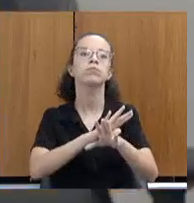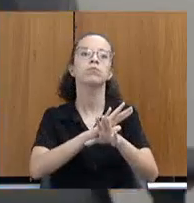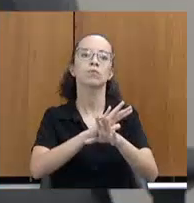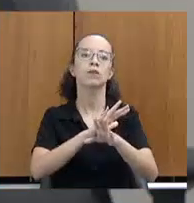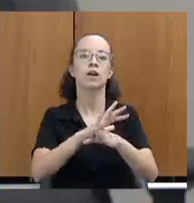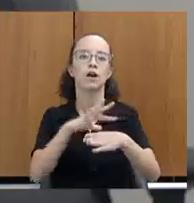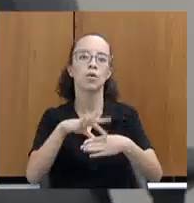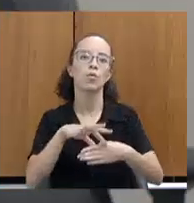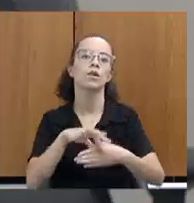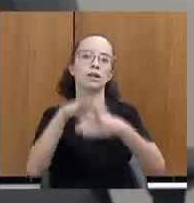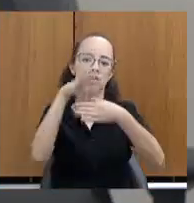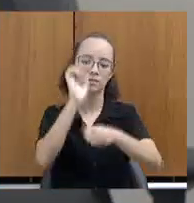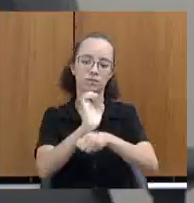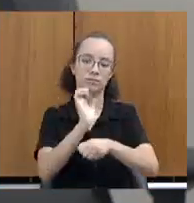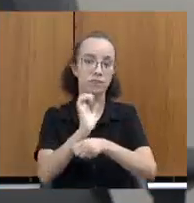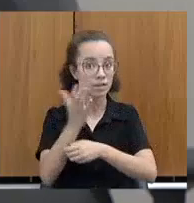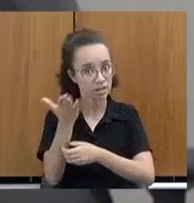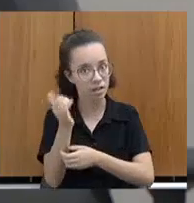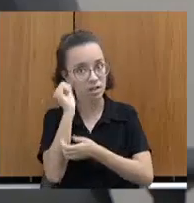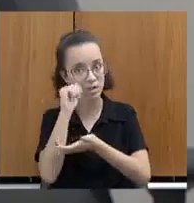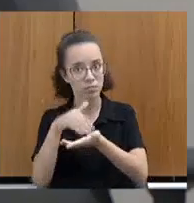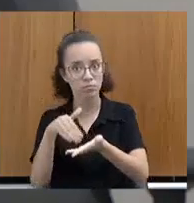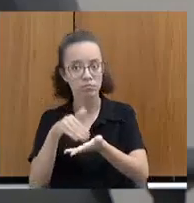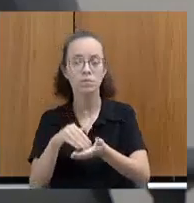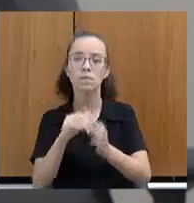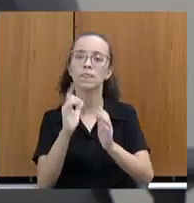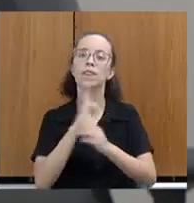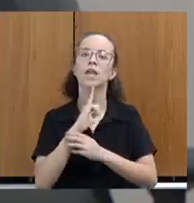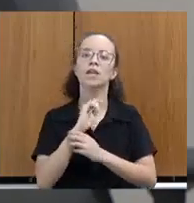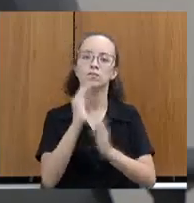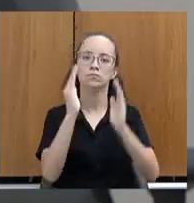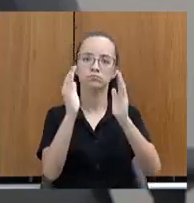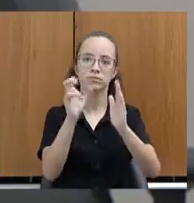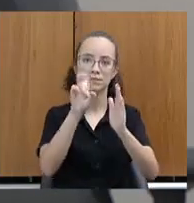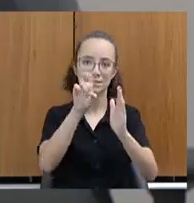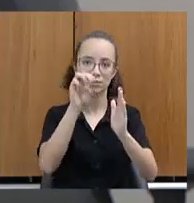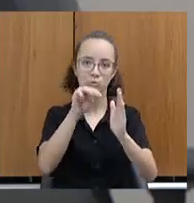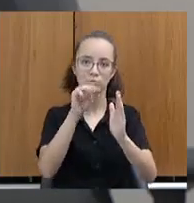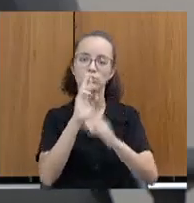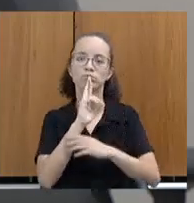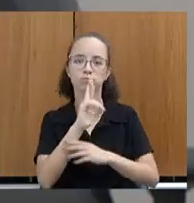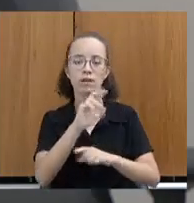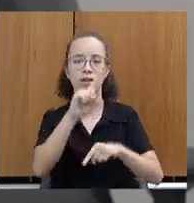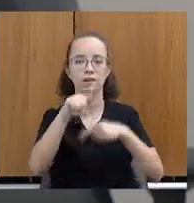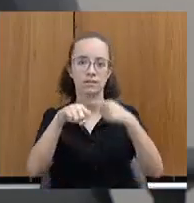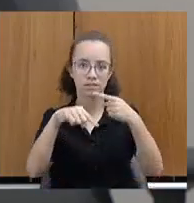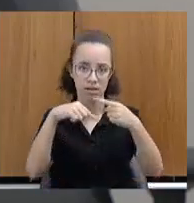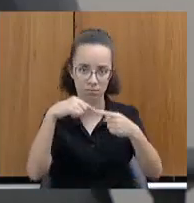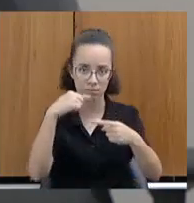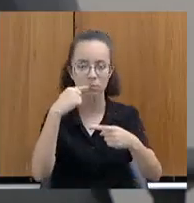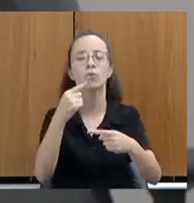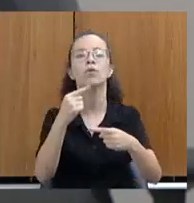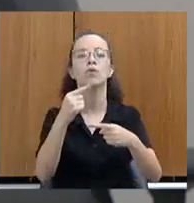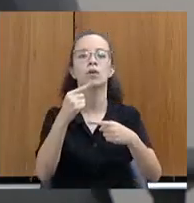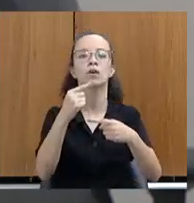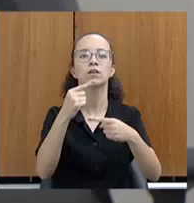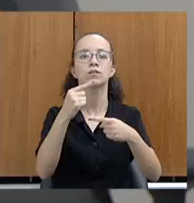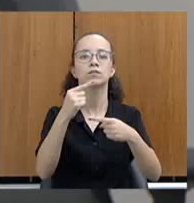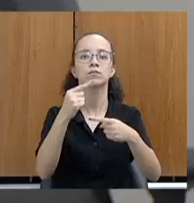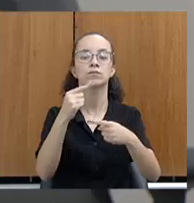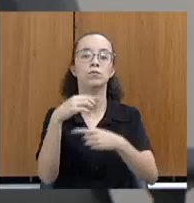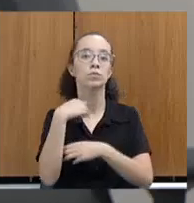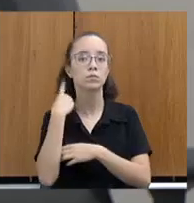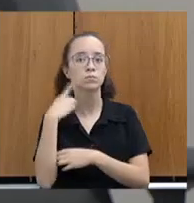a autoridade estadual, no caso, a secretária, de esporar de cinco minutos para respondê-la. Após a resposta da autoridade estadual, o